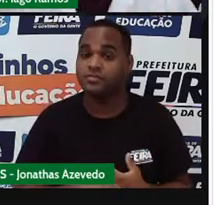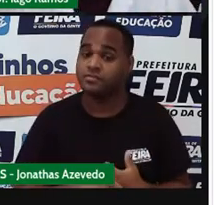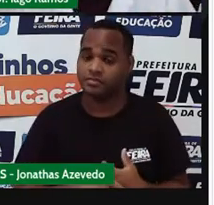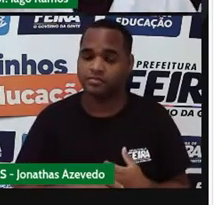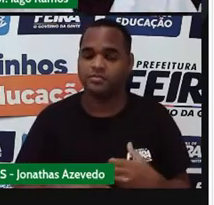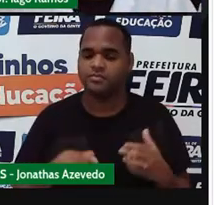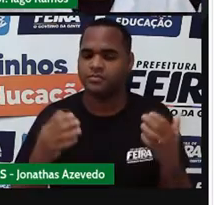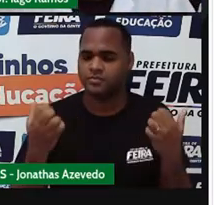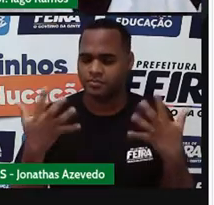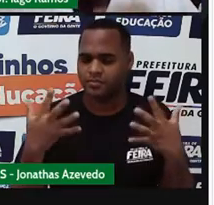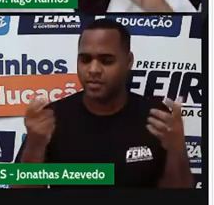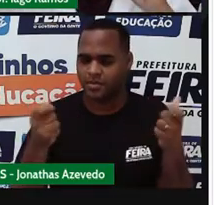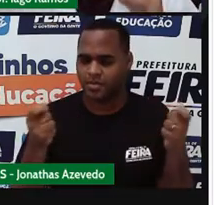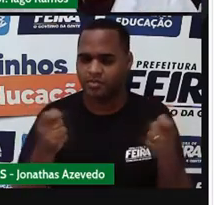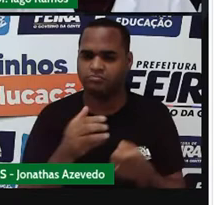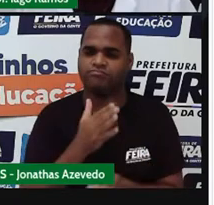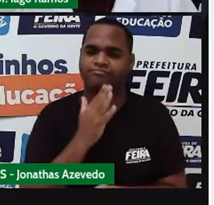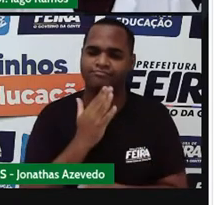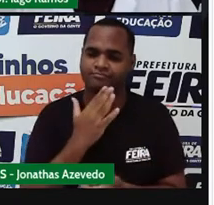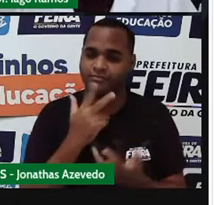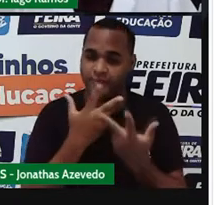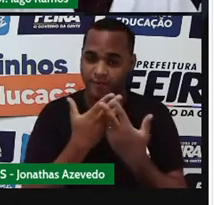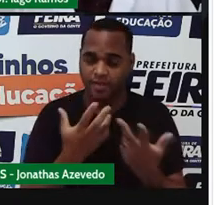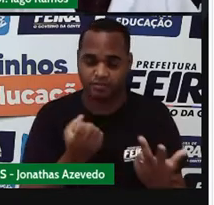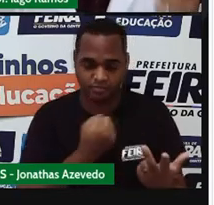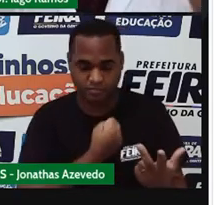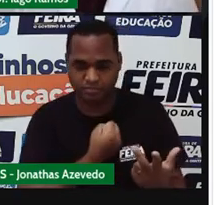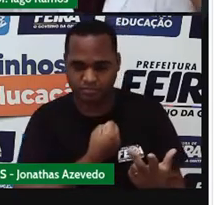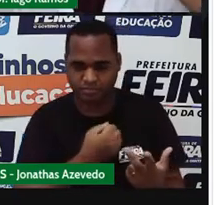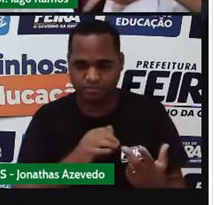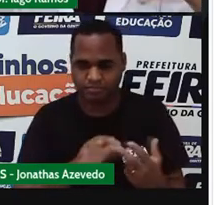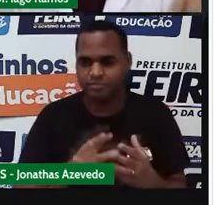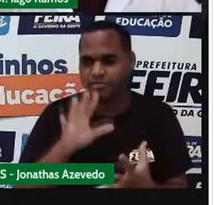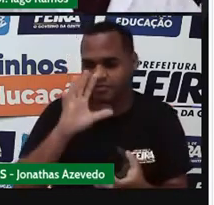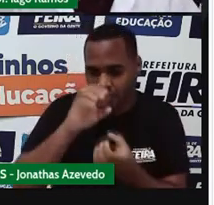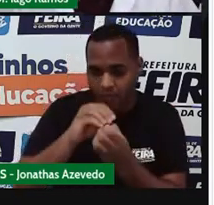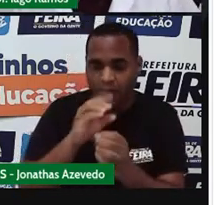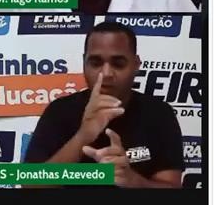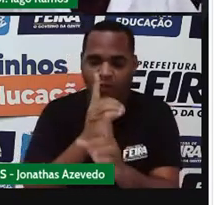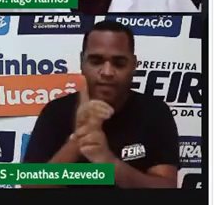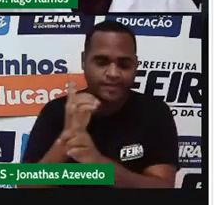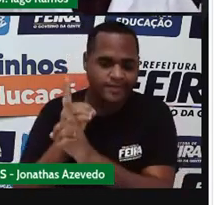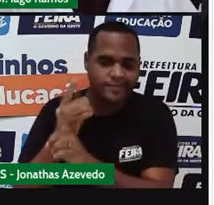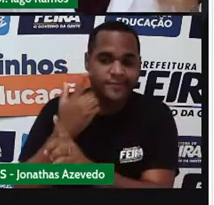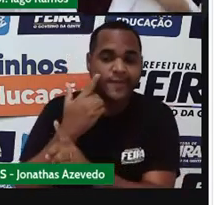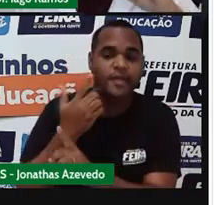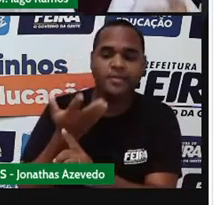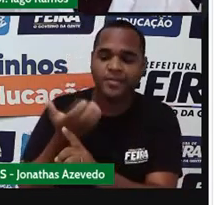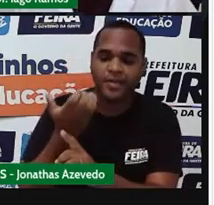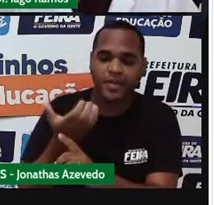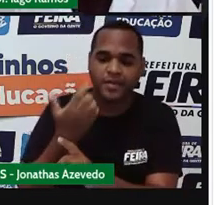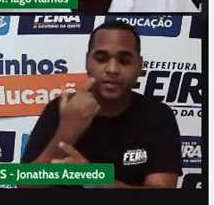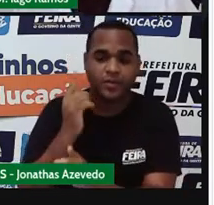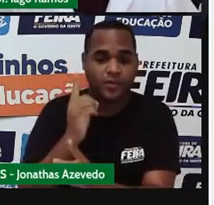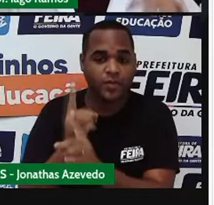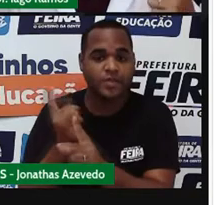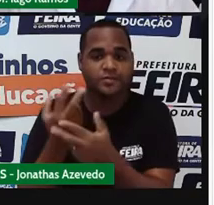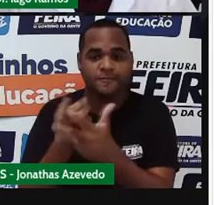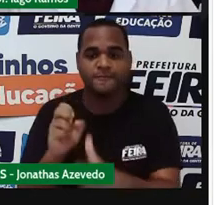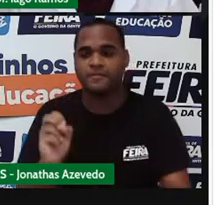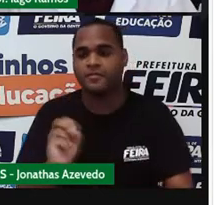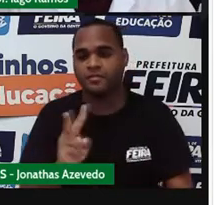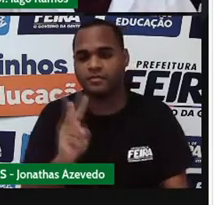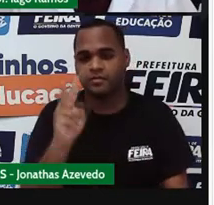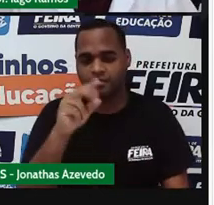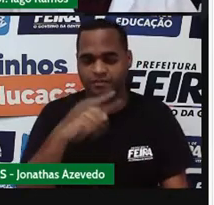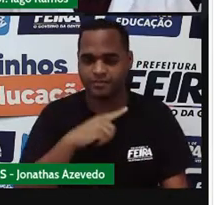para conhecer esses números, dá para a gente descobrir quem são esses números, quem são esses valores, quem